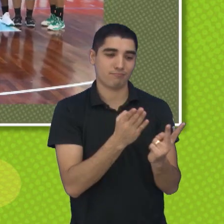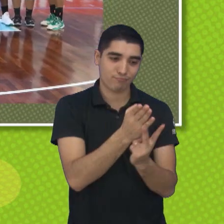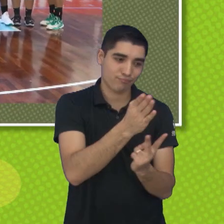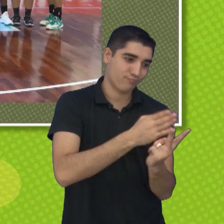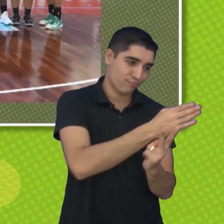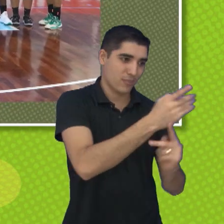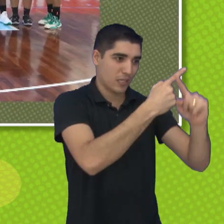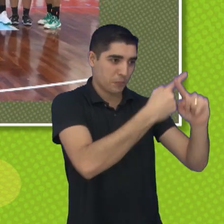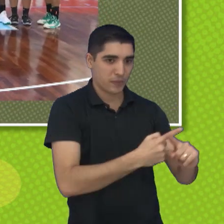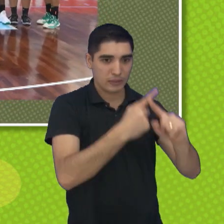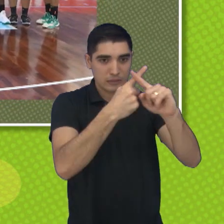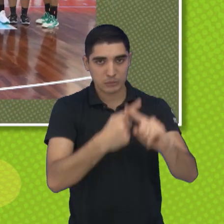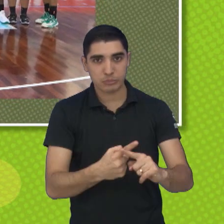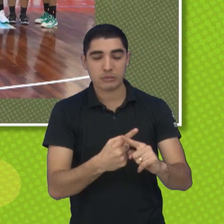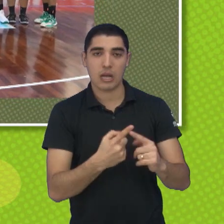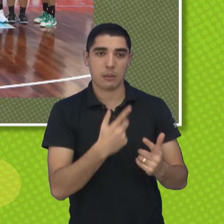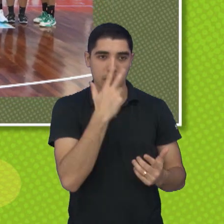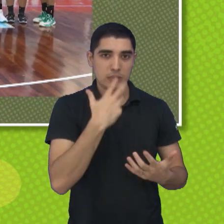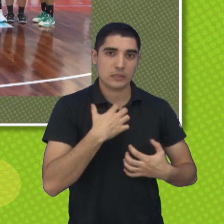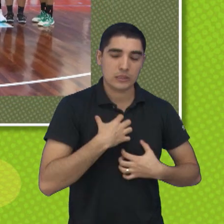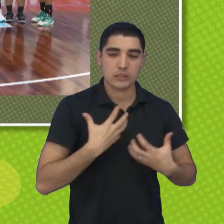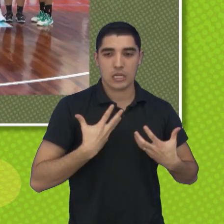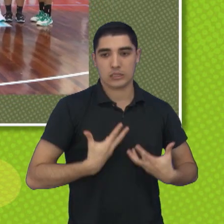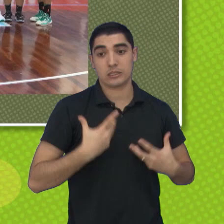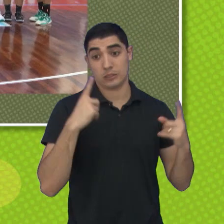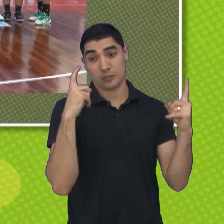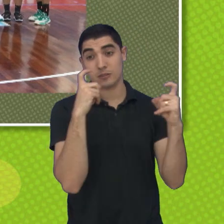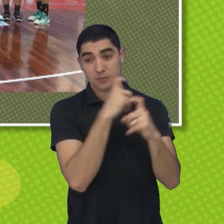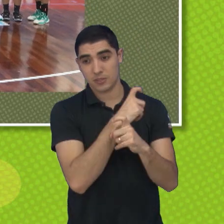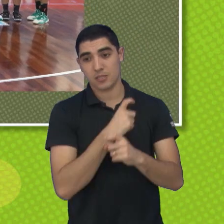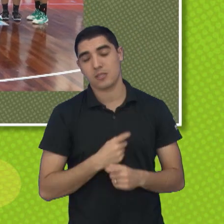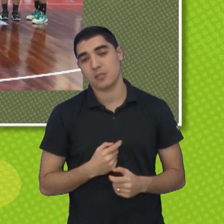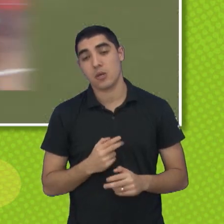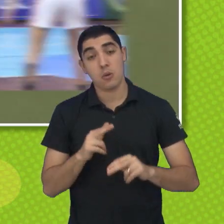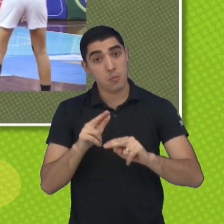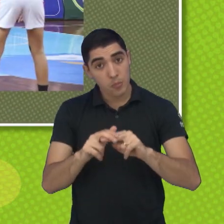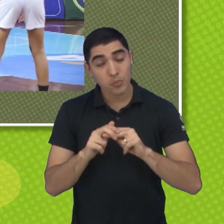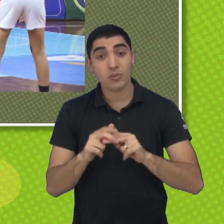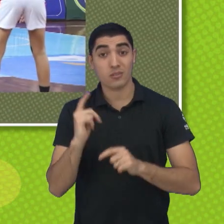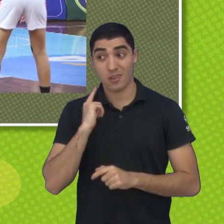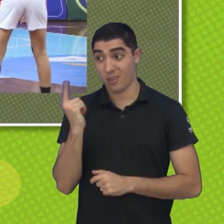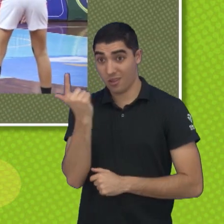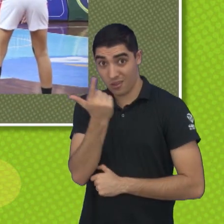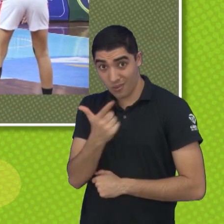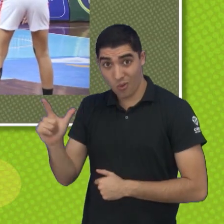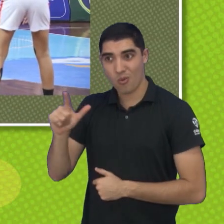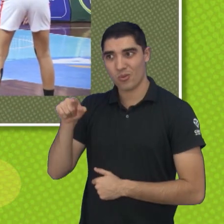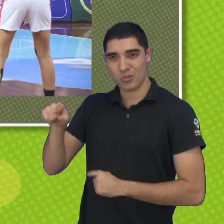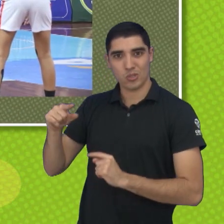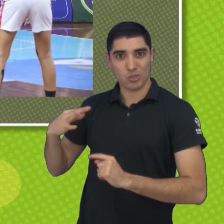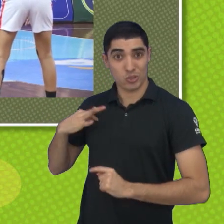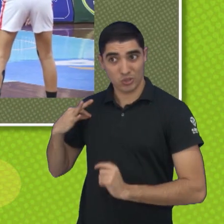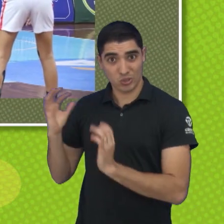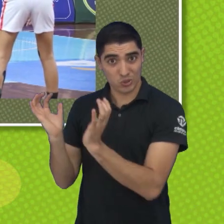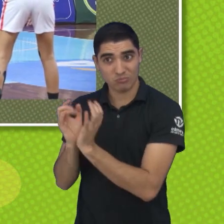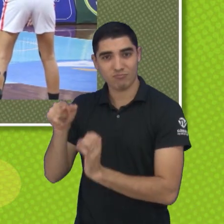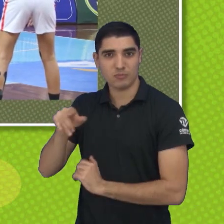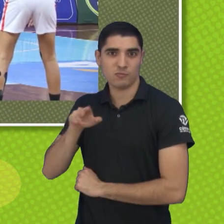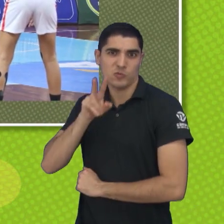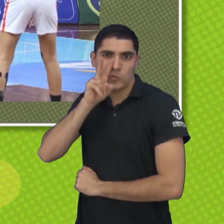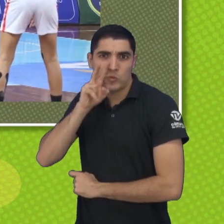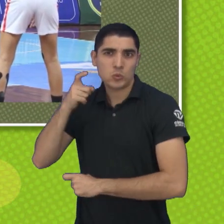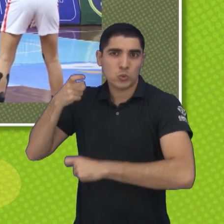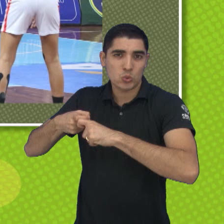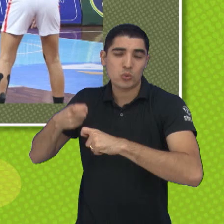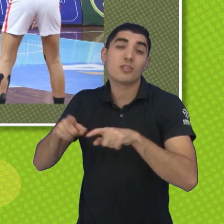encavala um pouco e acaba tornando mais difícil ainda, porque tem as adversárias que são muito qualificadas, né? Ainda tem essa